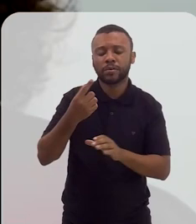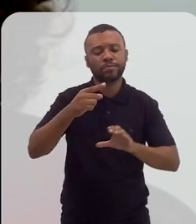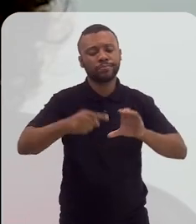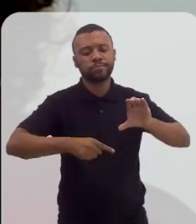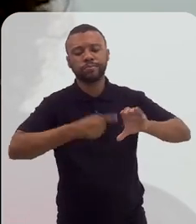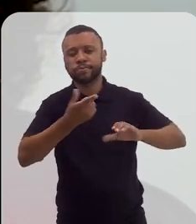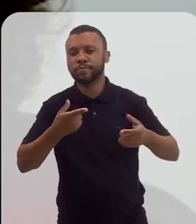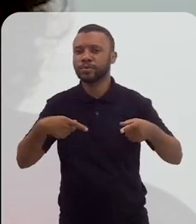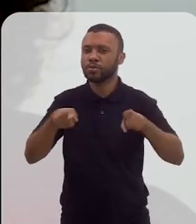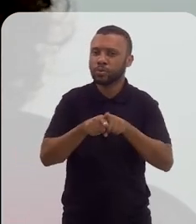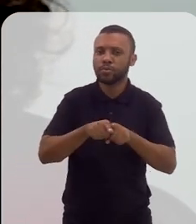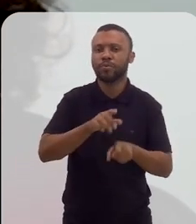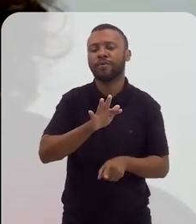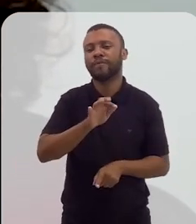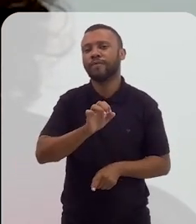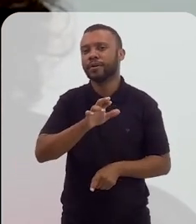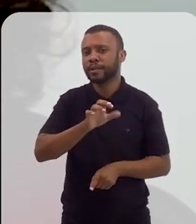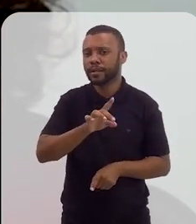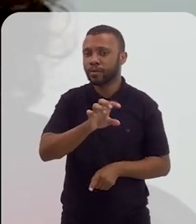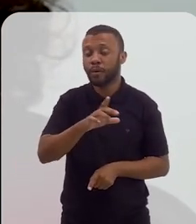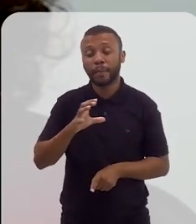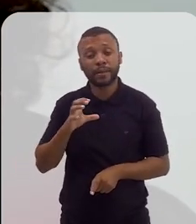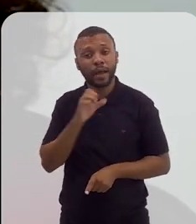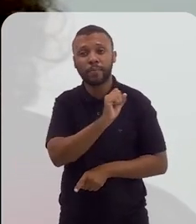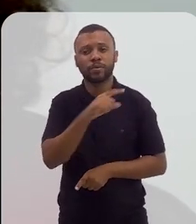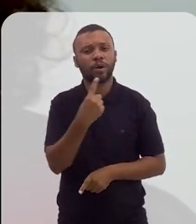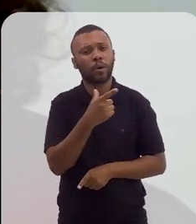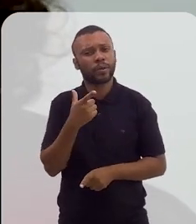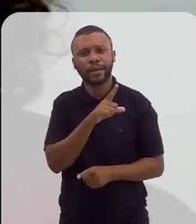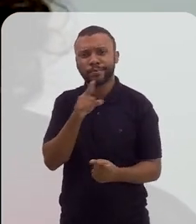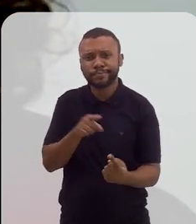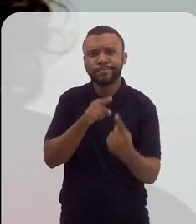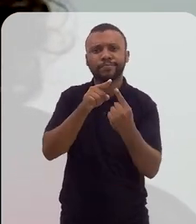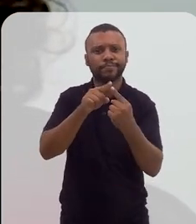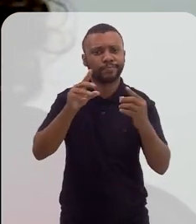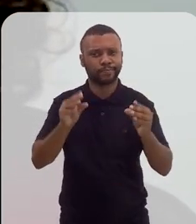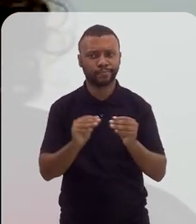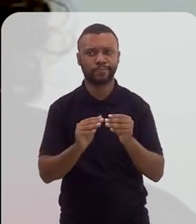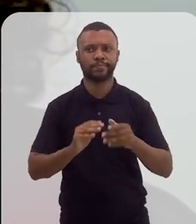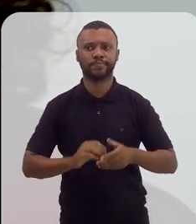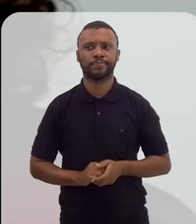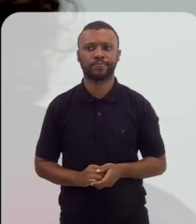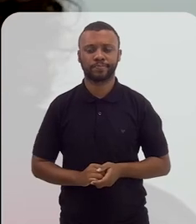cadeia de fornecedores, mais rápido a gente consegue acessar e, enfim,